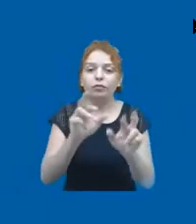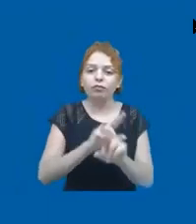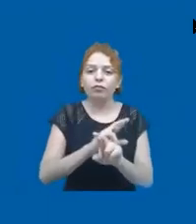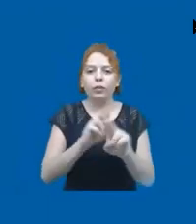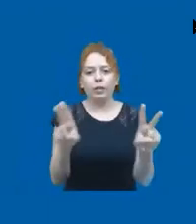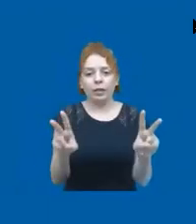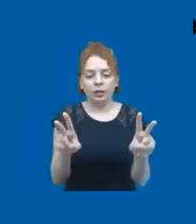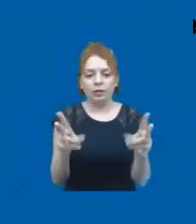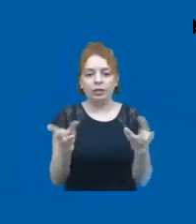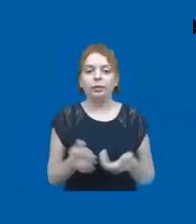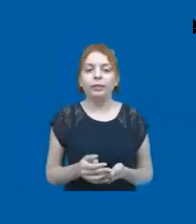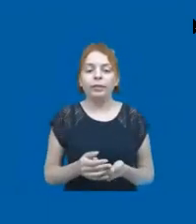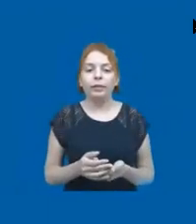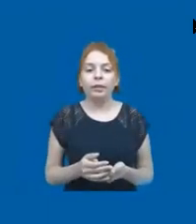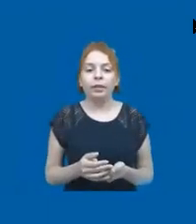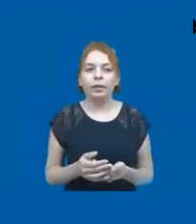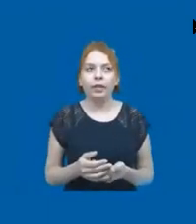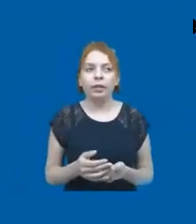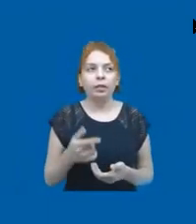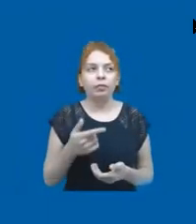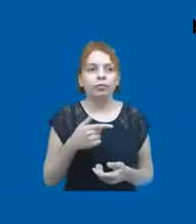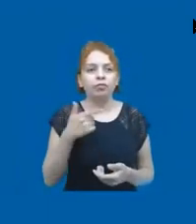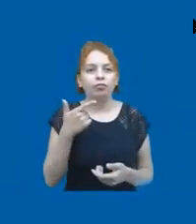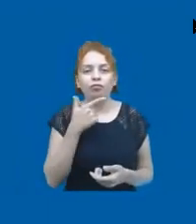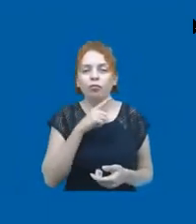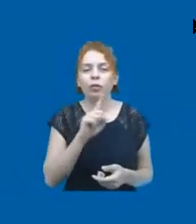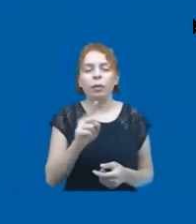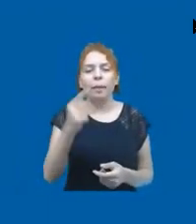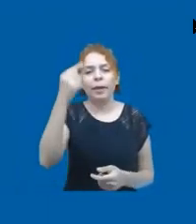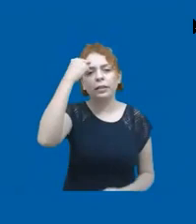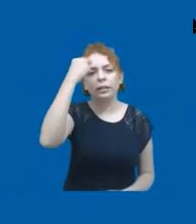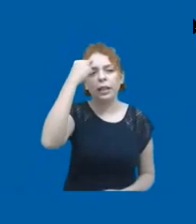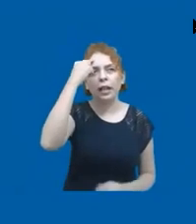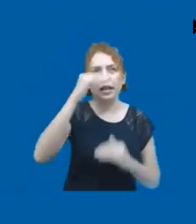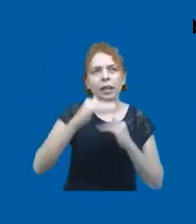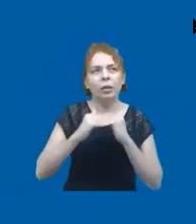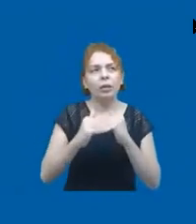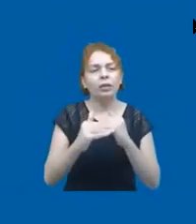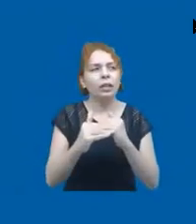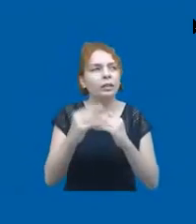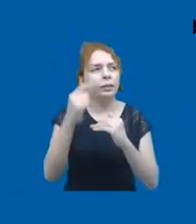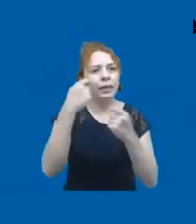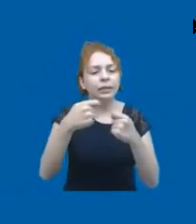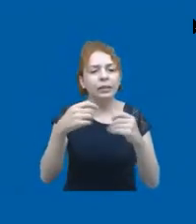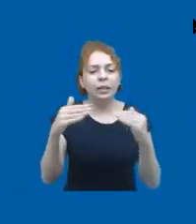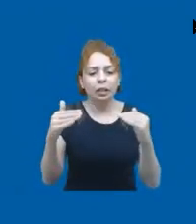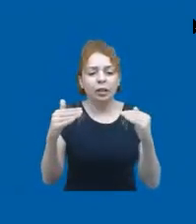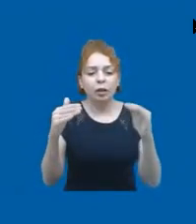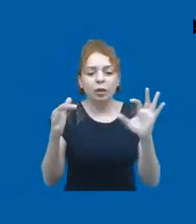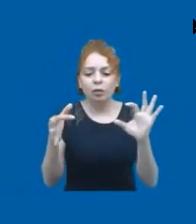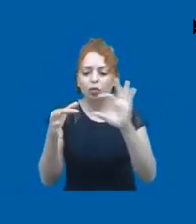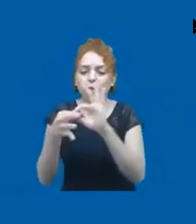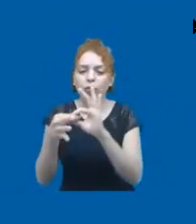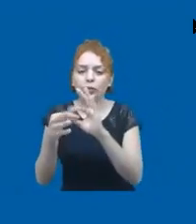e eu acho que eu não consigo pensar em igualdade sem pensar diferença, porque eu